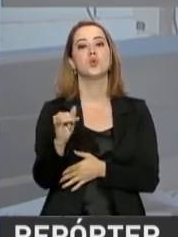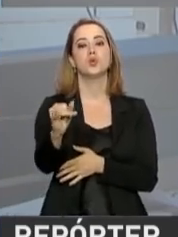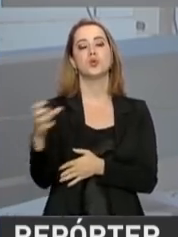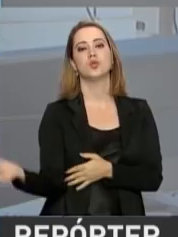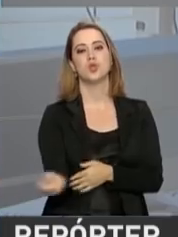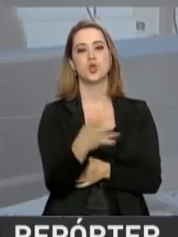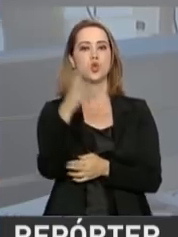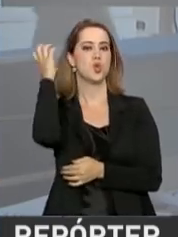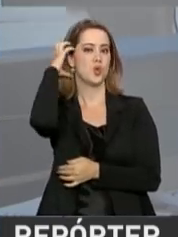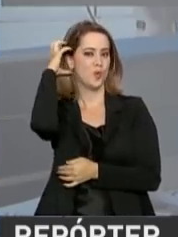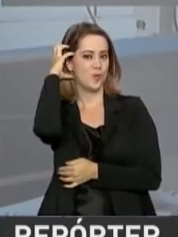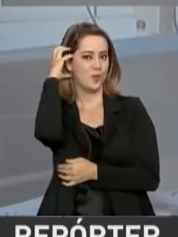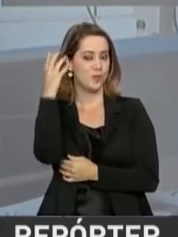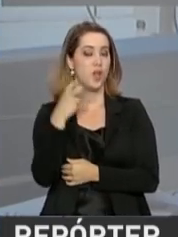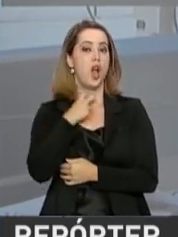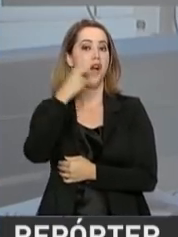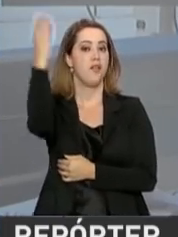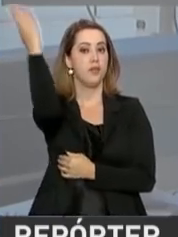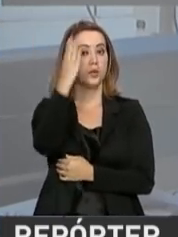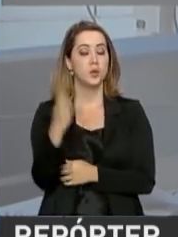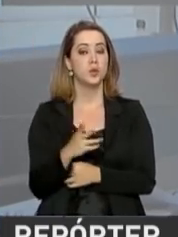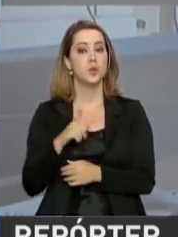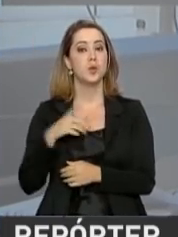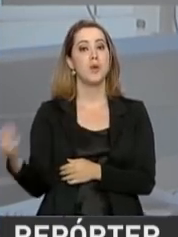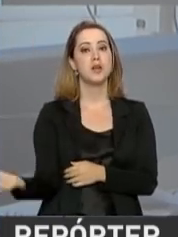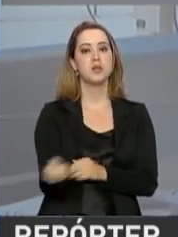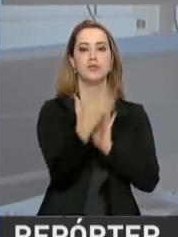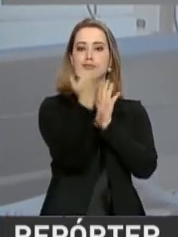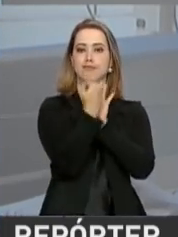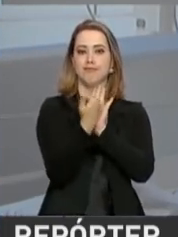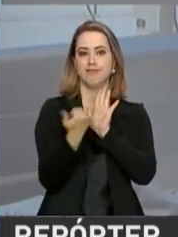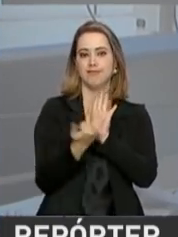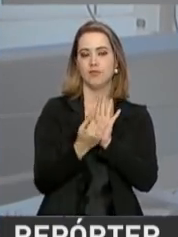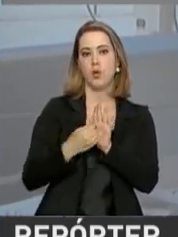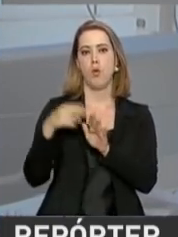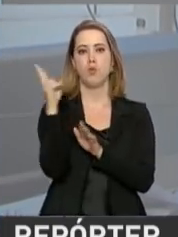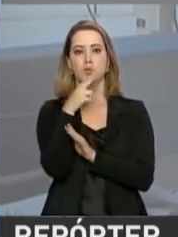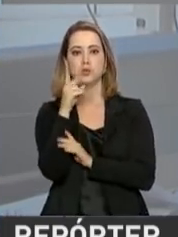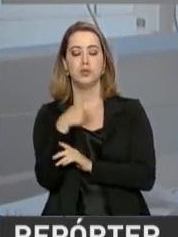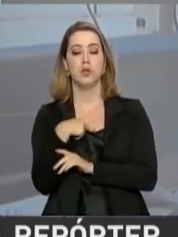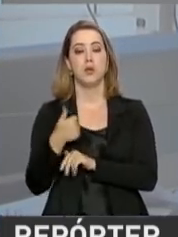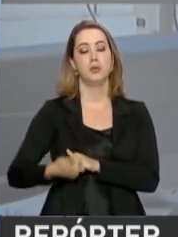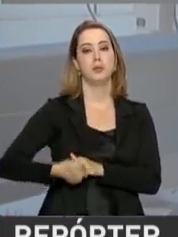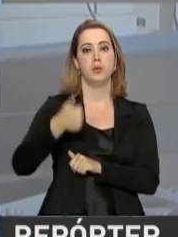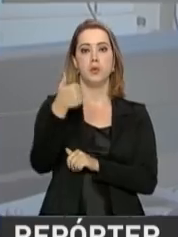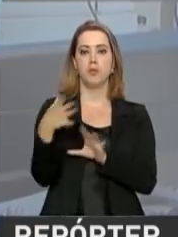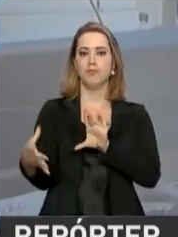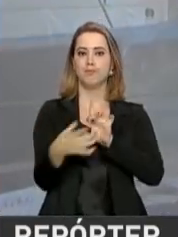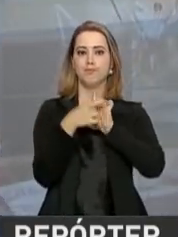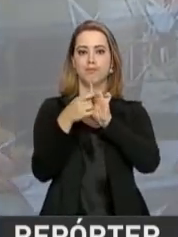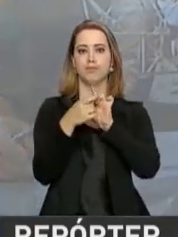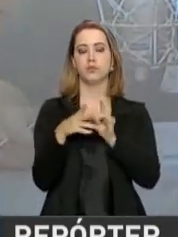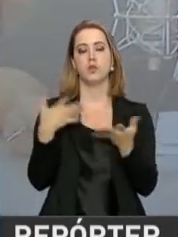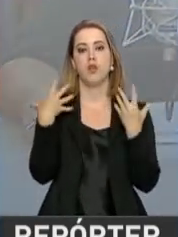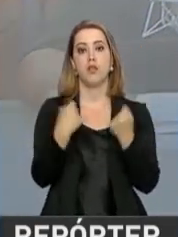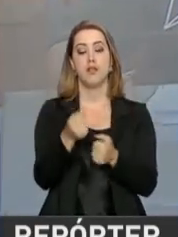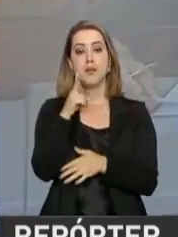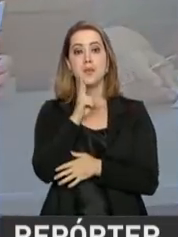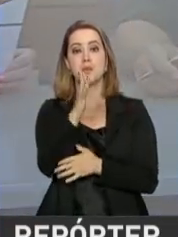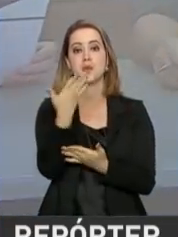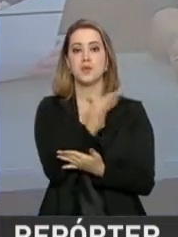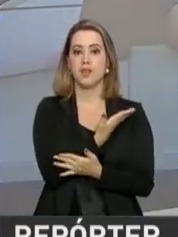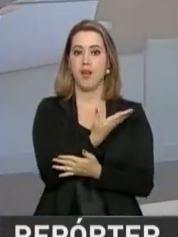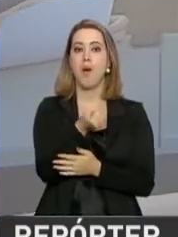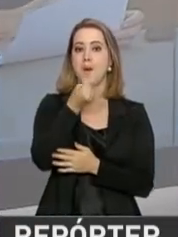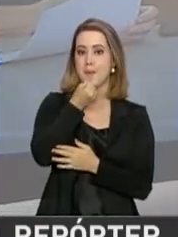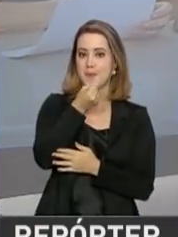de novidade no rádio. A Voz do Brasil estreou um novo formato, mais ágil e interativa. Vamos então ao vivo, ao estúdio, conversar